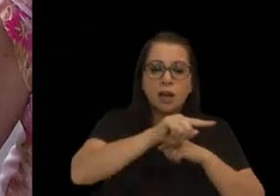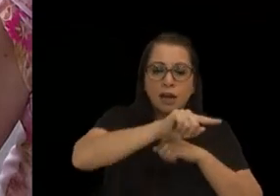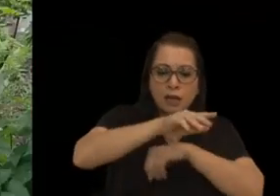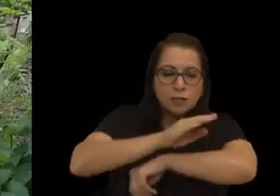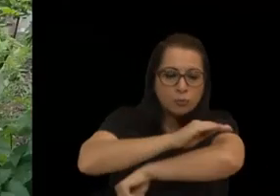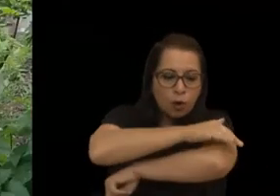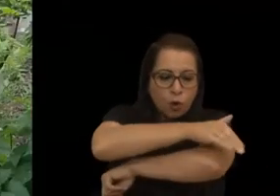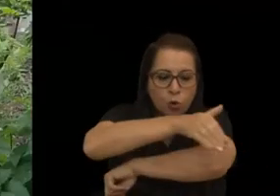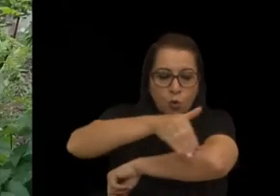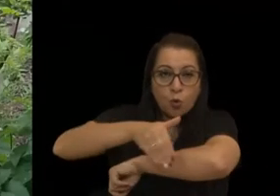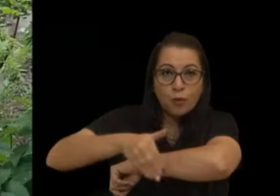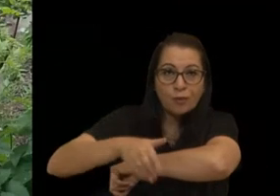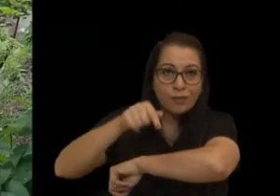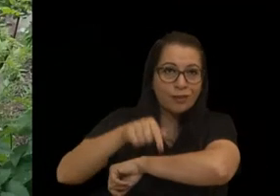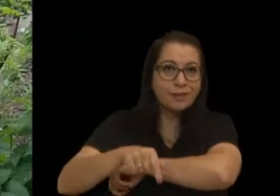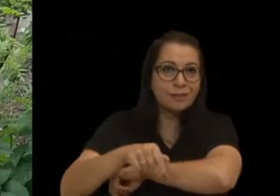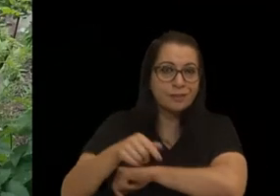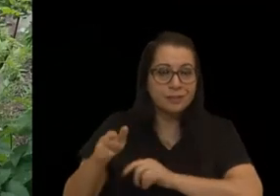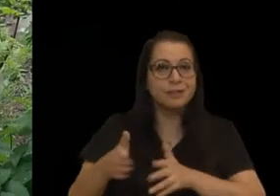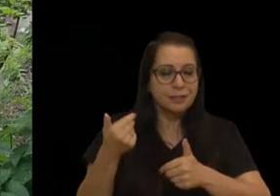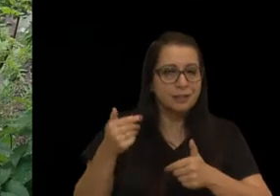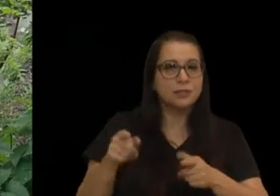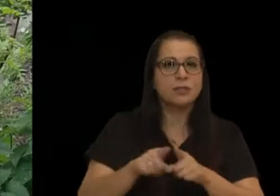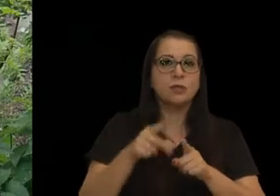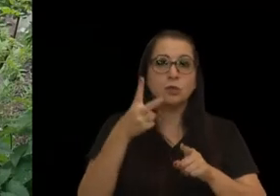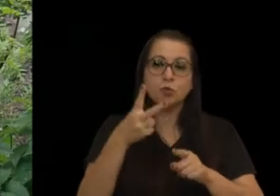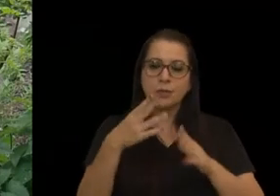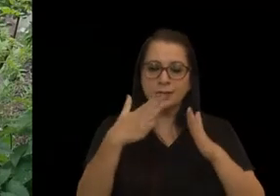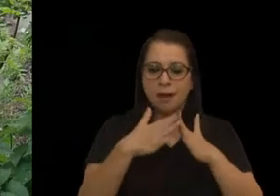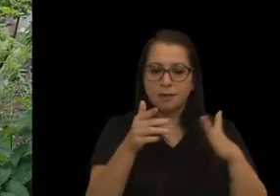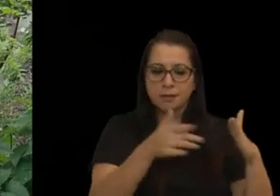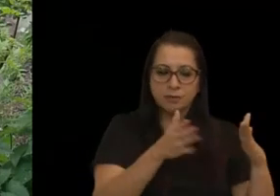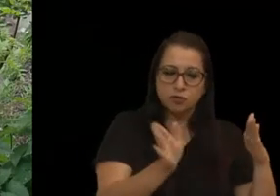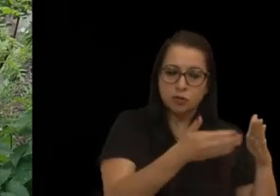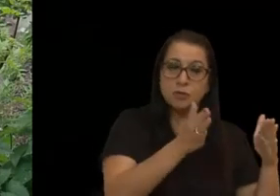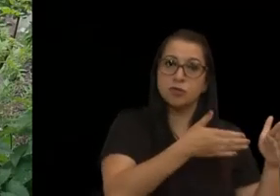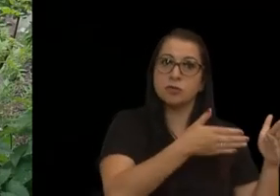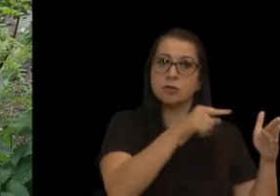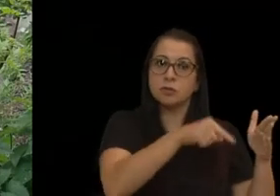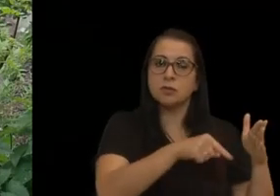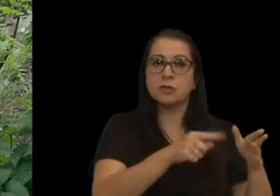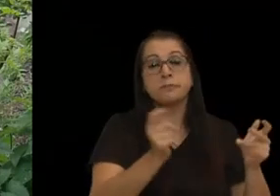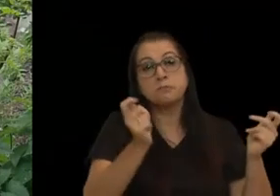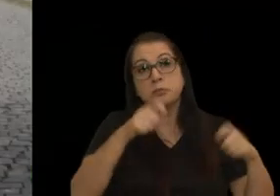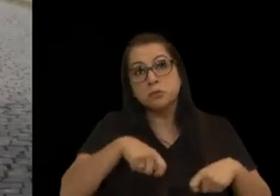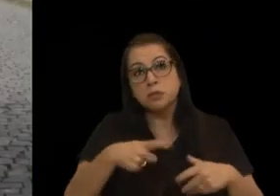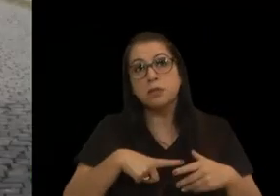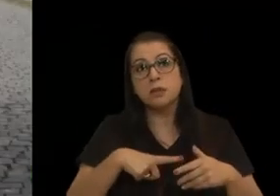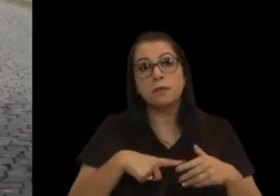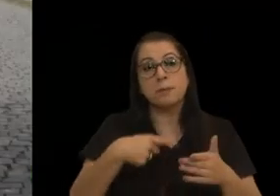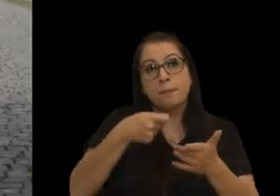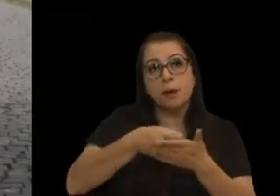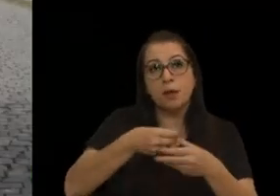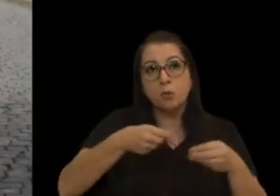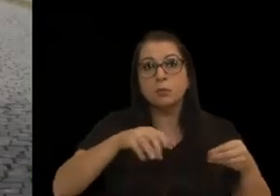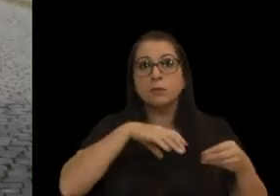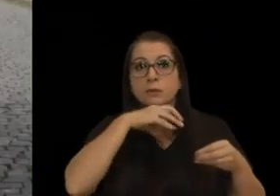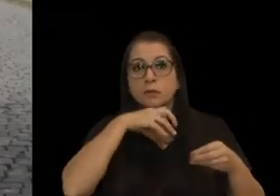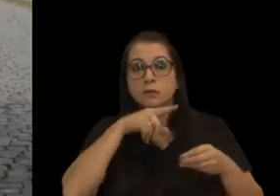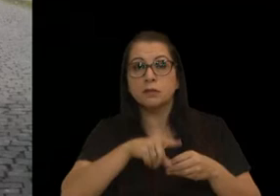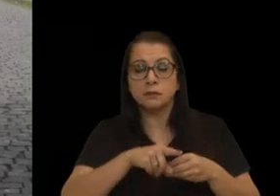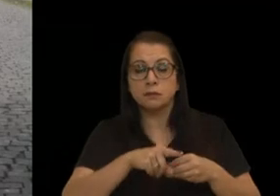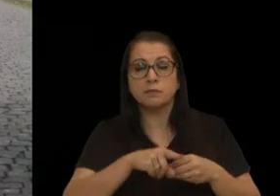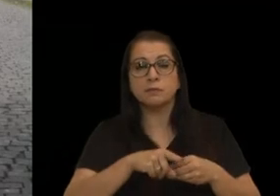consequentemente, precisaria retirar duas casas, diante do possível ressarcimento, assim cabe às